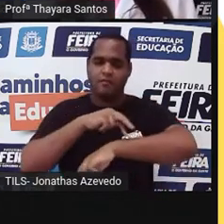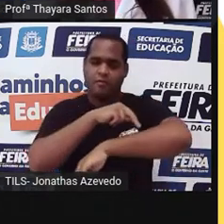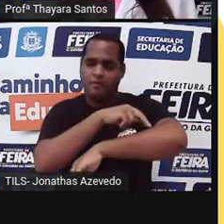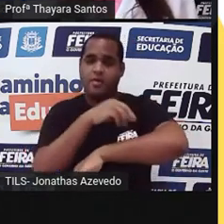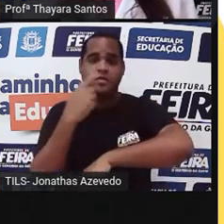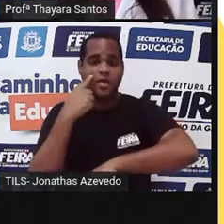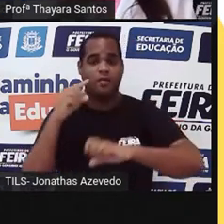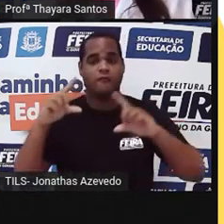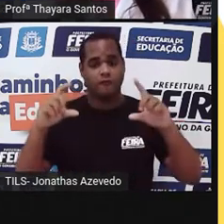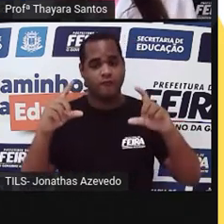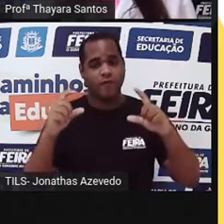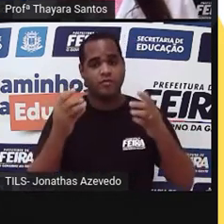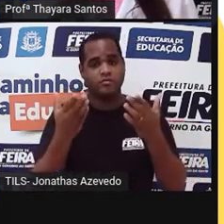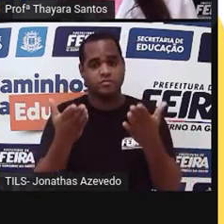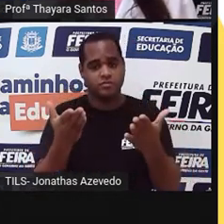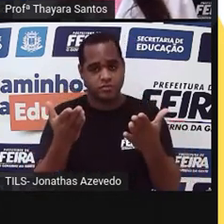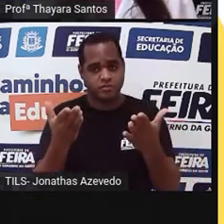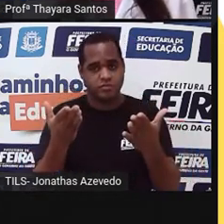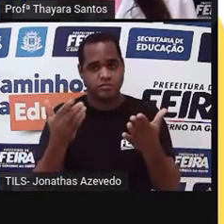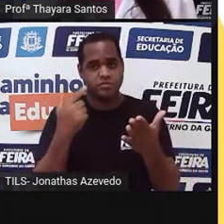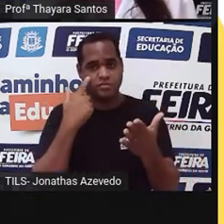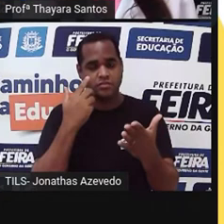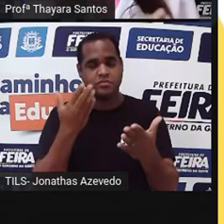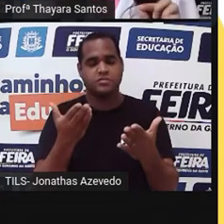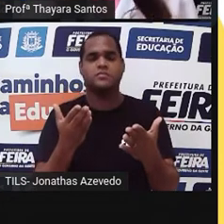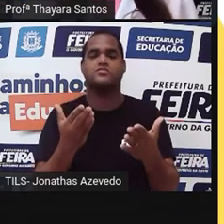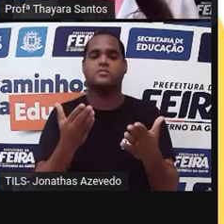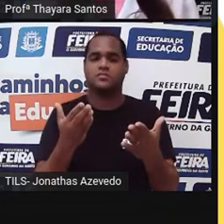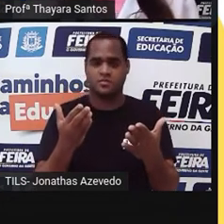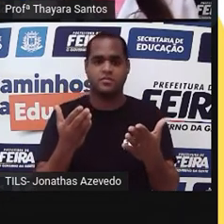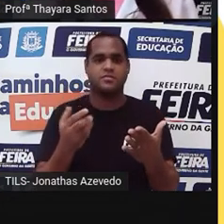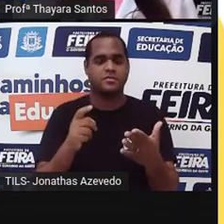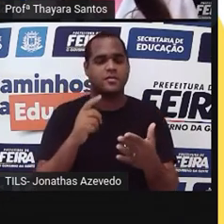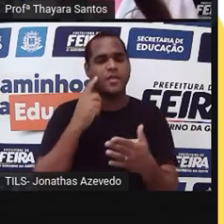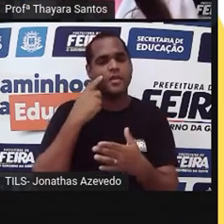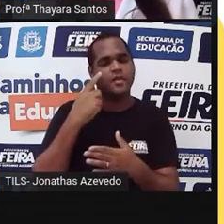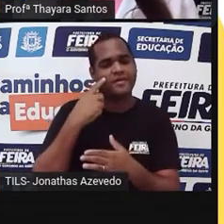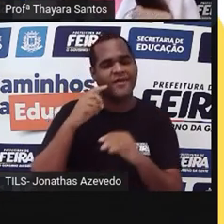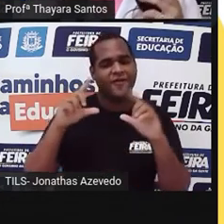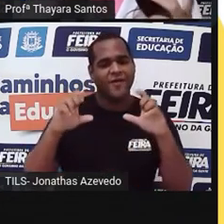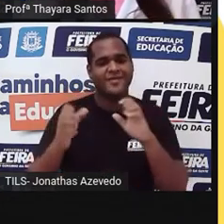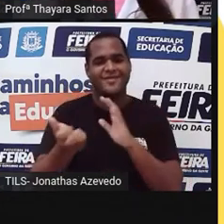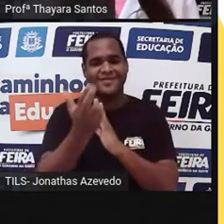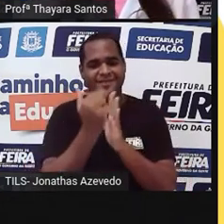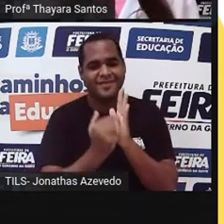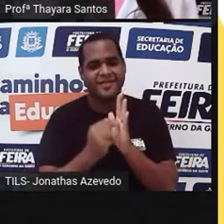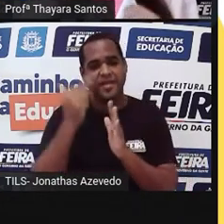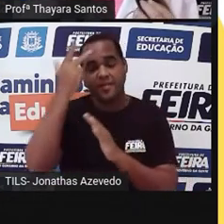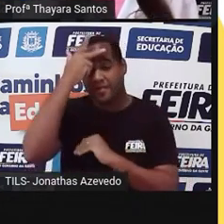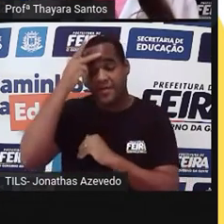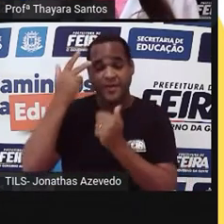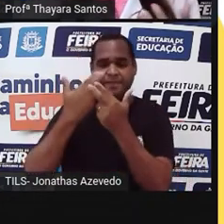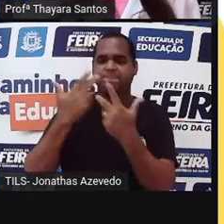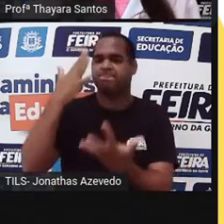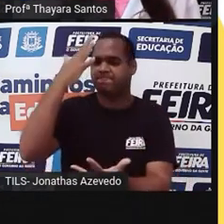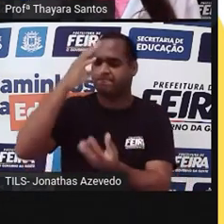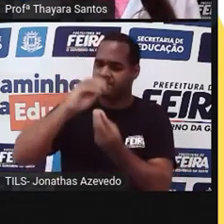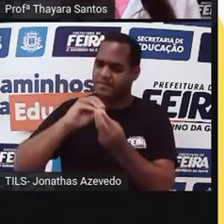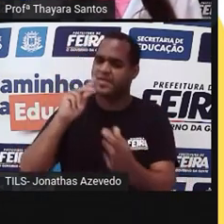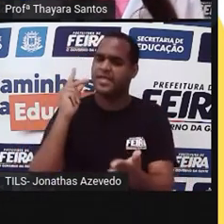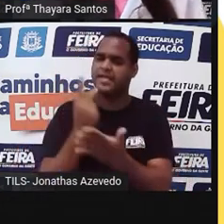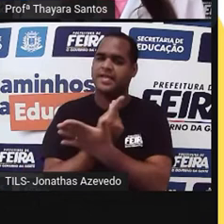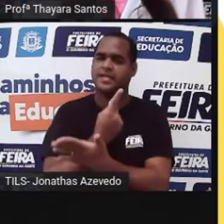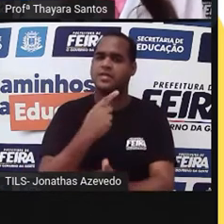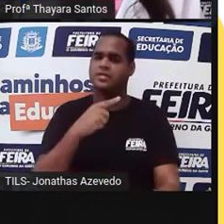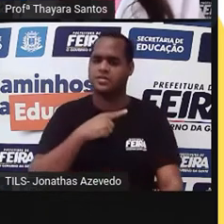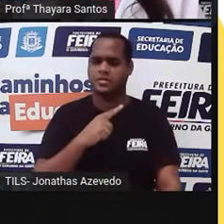essas imagens, tipo essa aí que eu coloquei pra vocês. Essas imagens, muitas vezes, elas levam as pessoas a concluir coisas erradas.